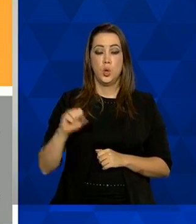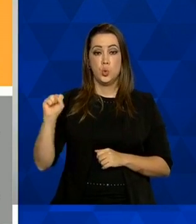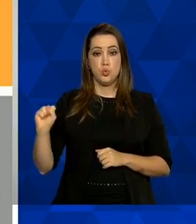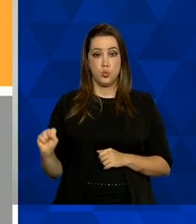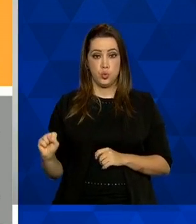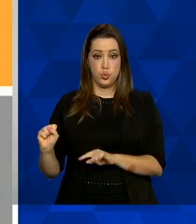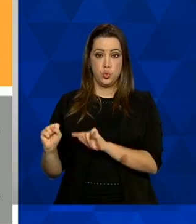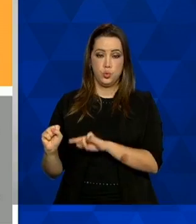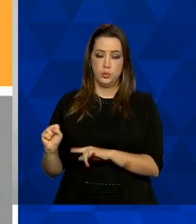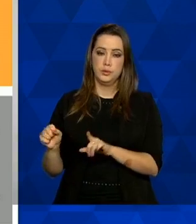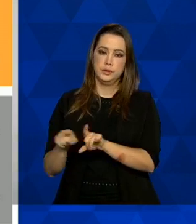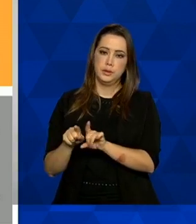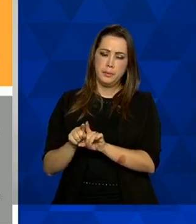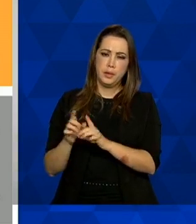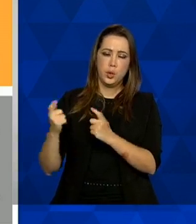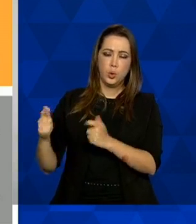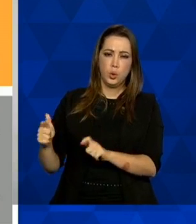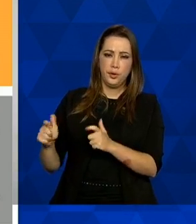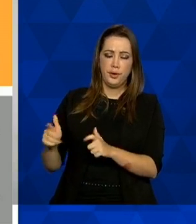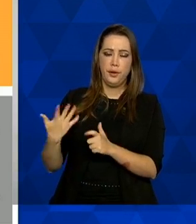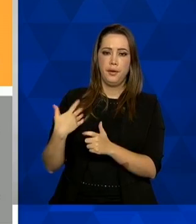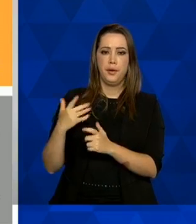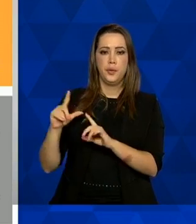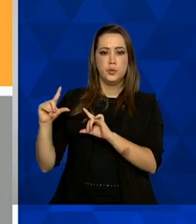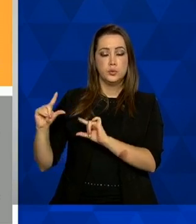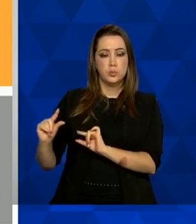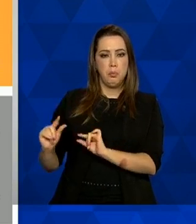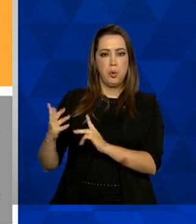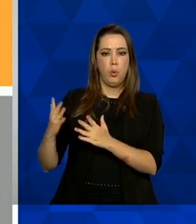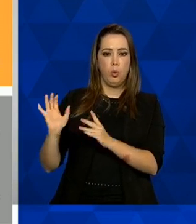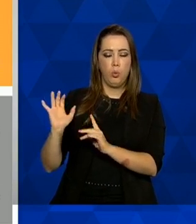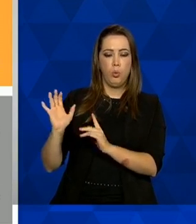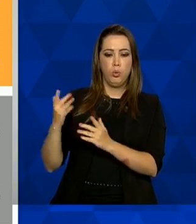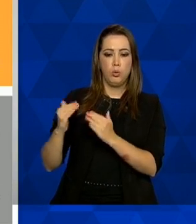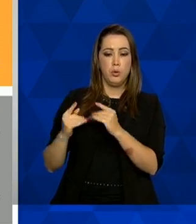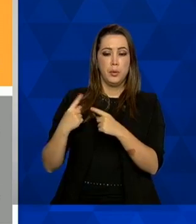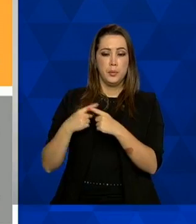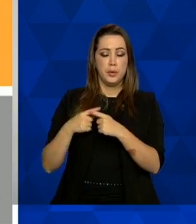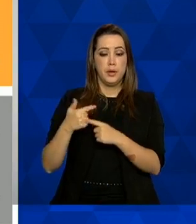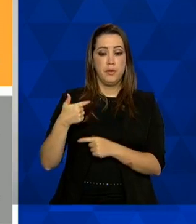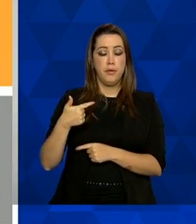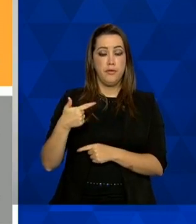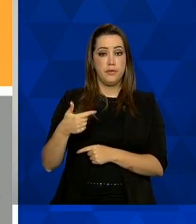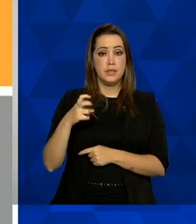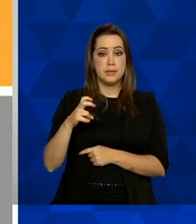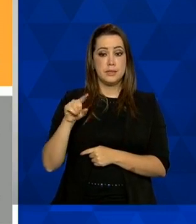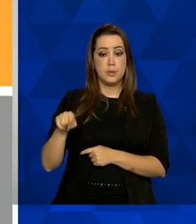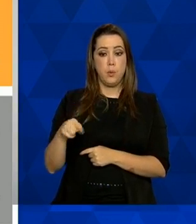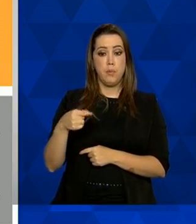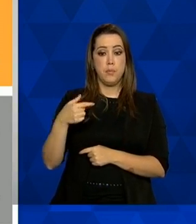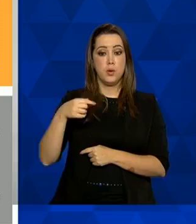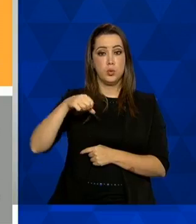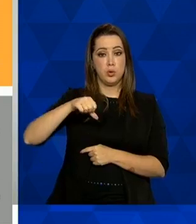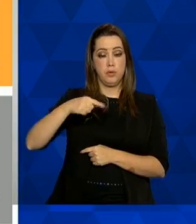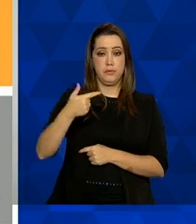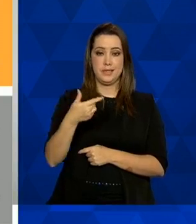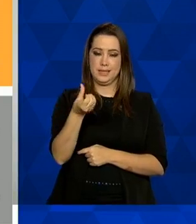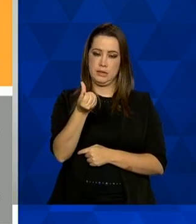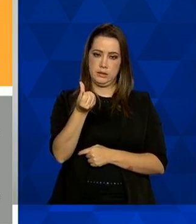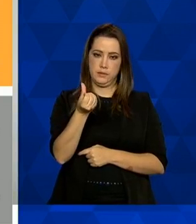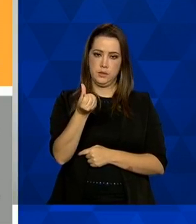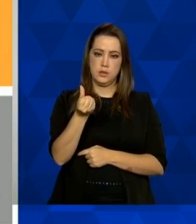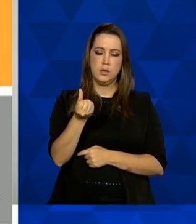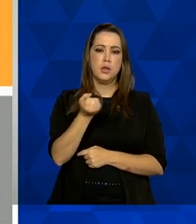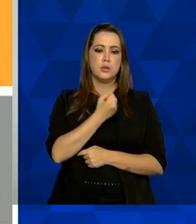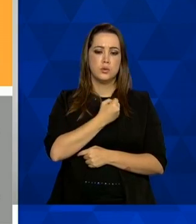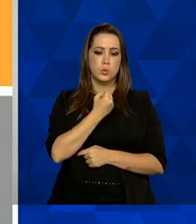também uma região de pouco impacto considerando todos os estados brasileiros, são 25.926 casos com coeficiente de